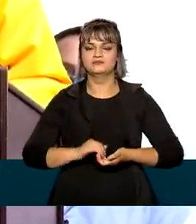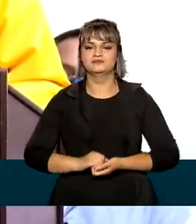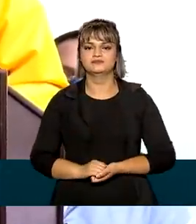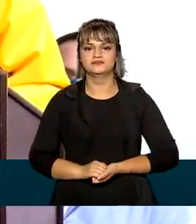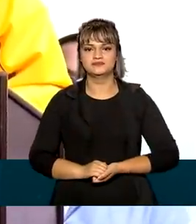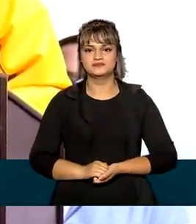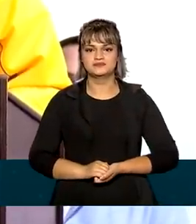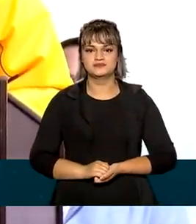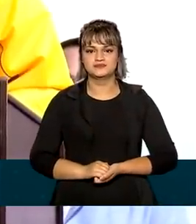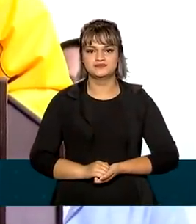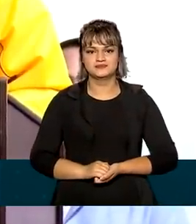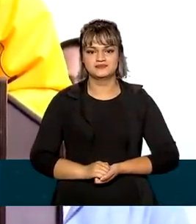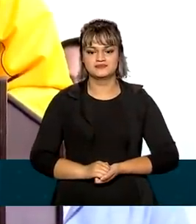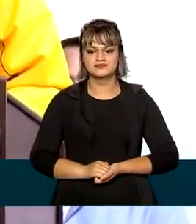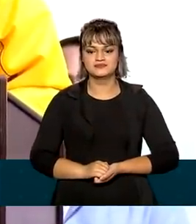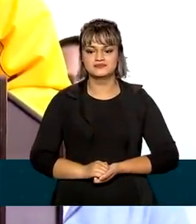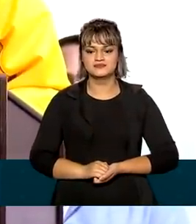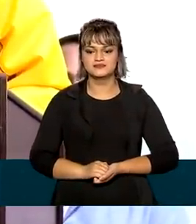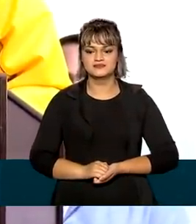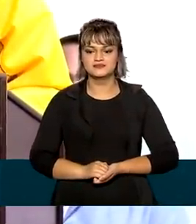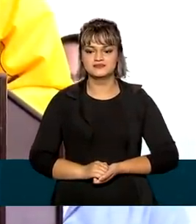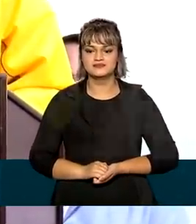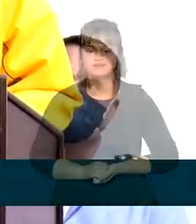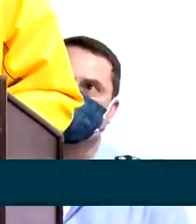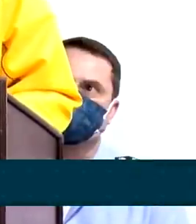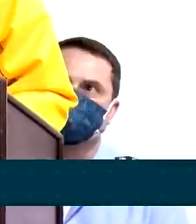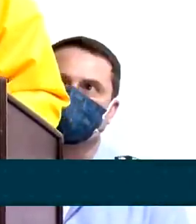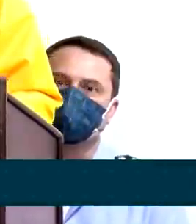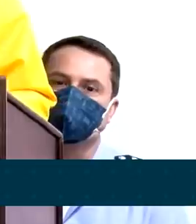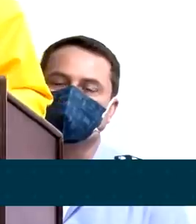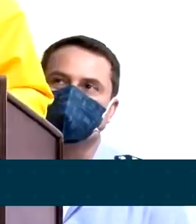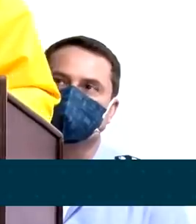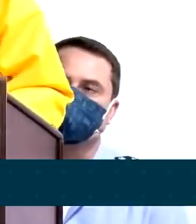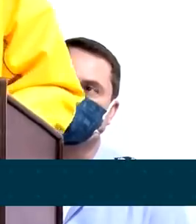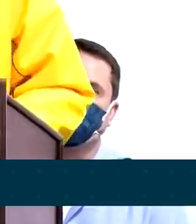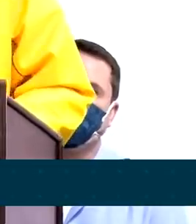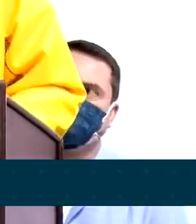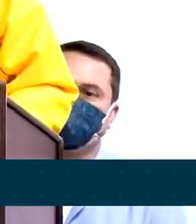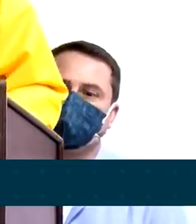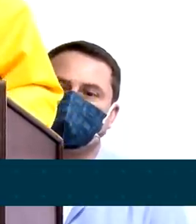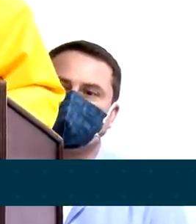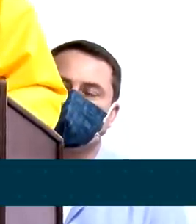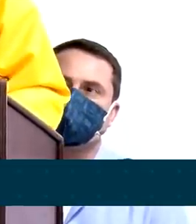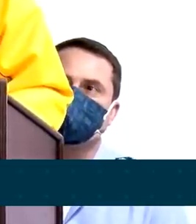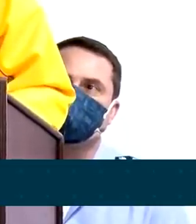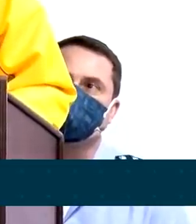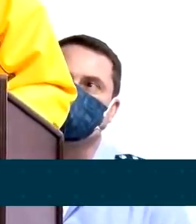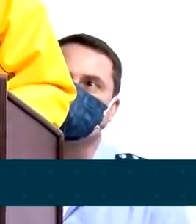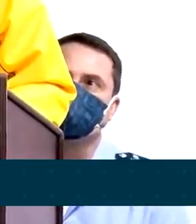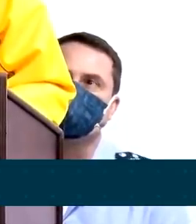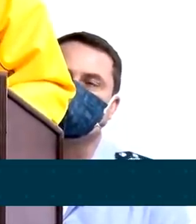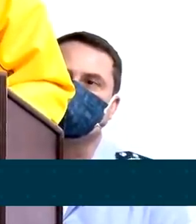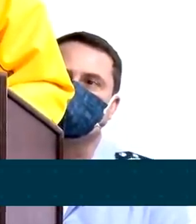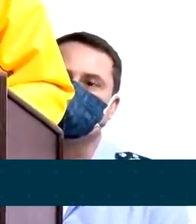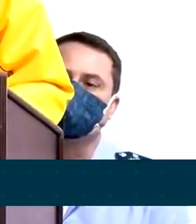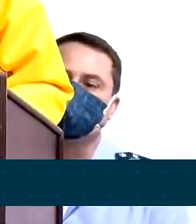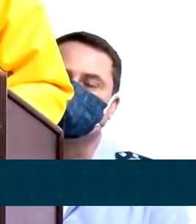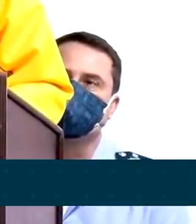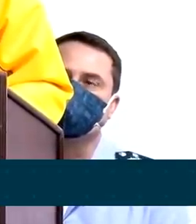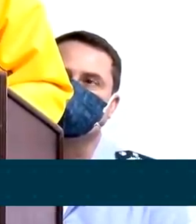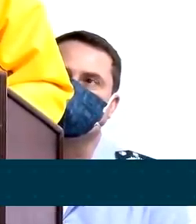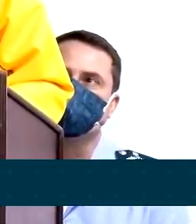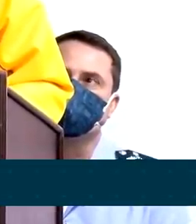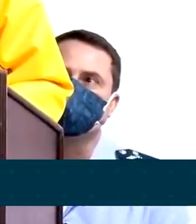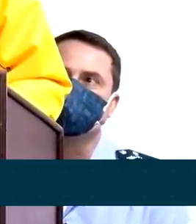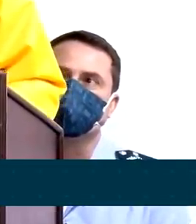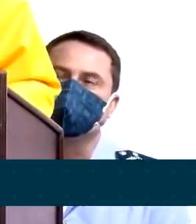fantástico, que no fundo promove mais ainda o nosso agronegócio e